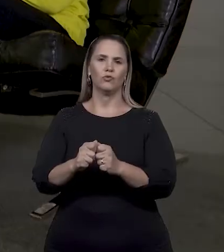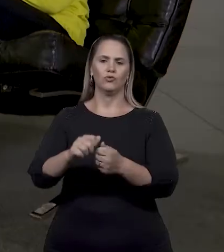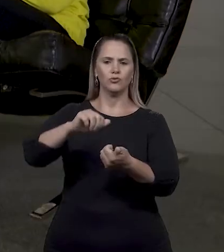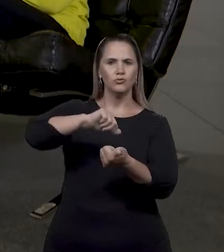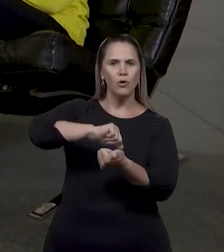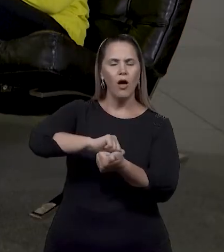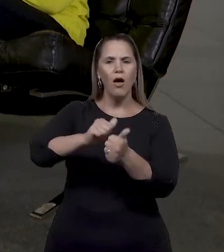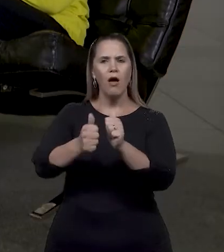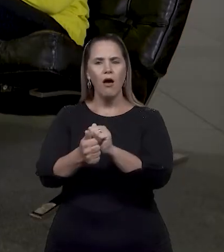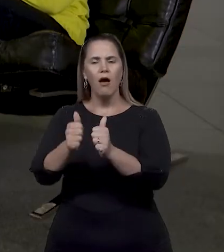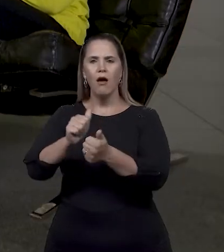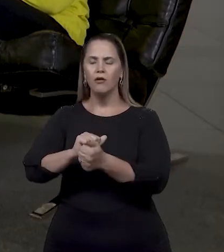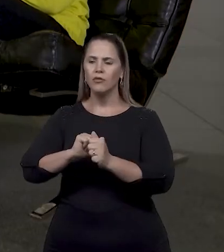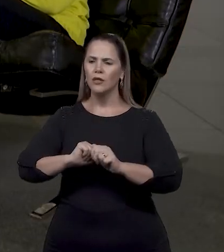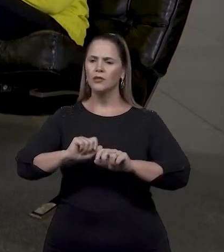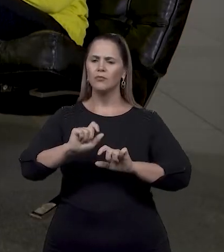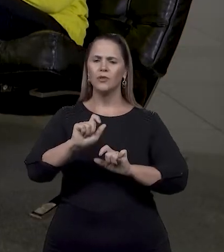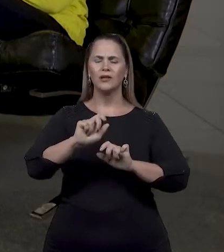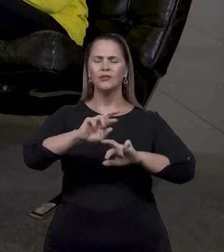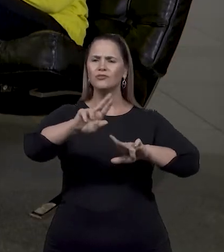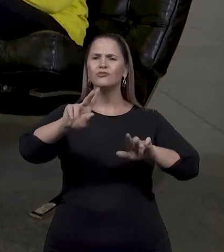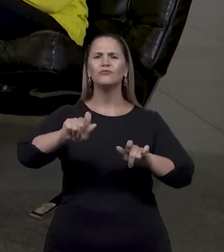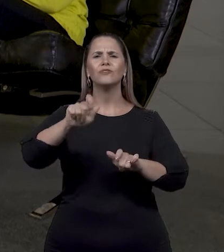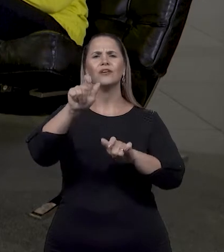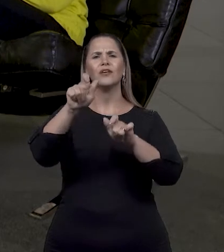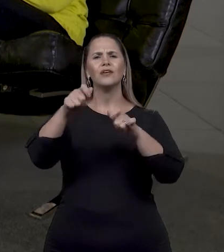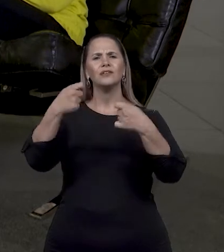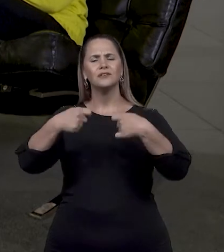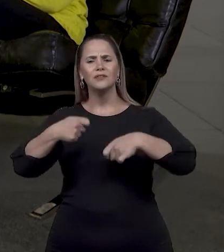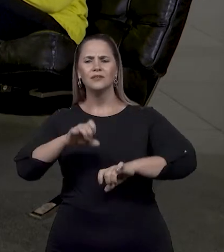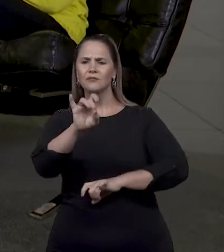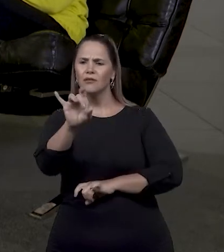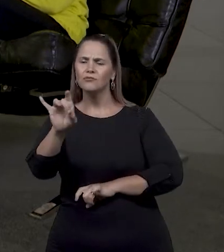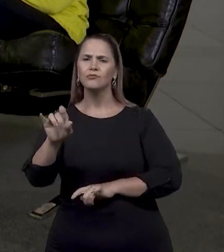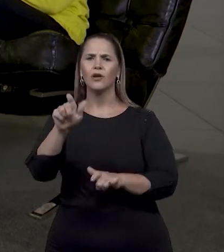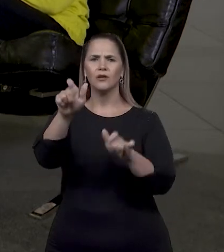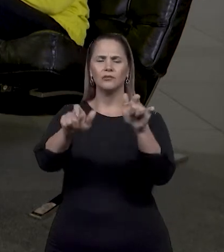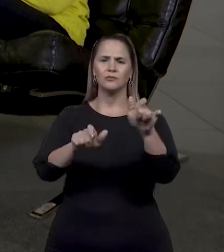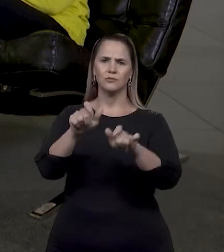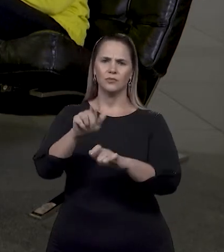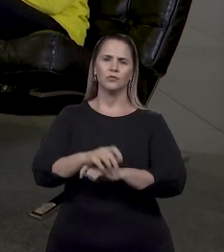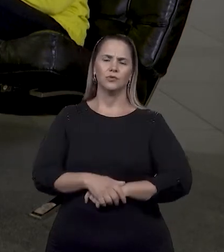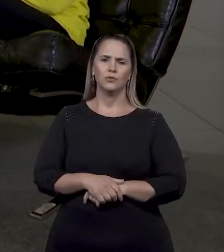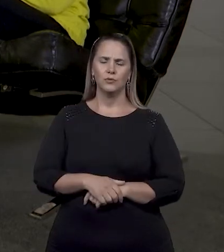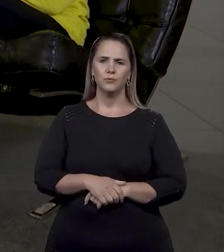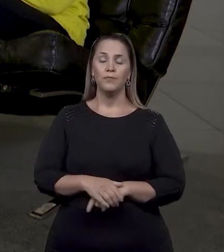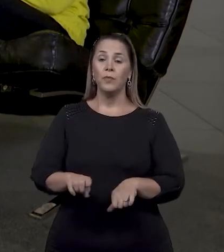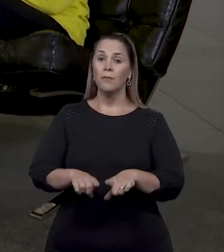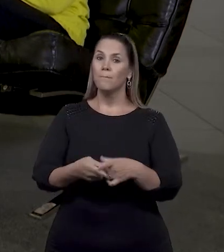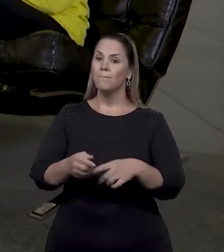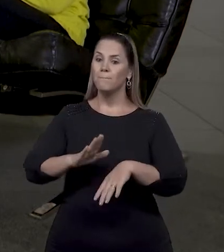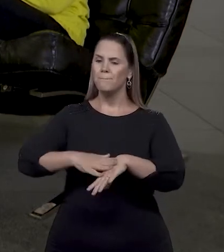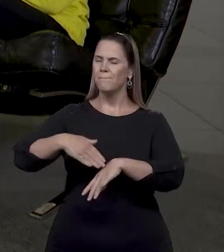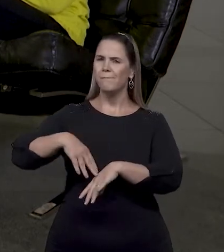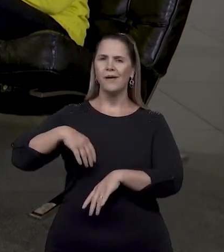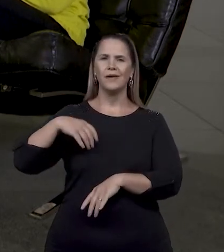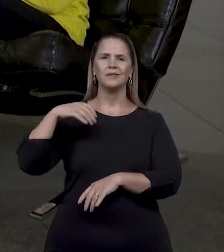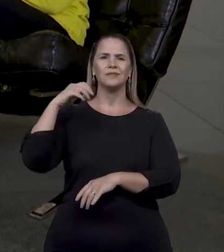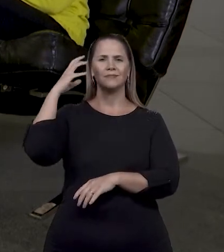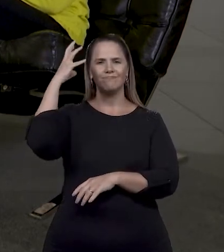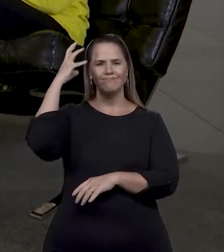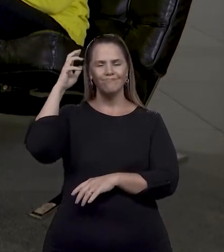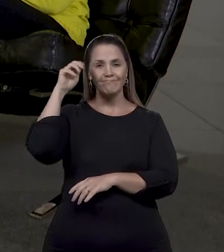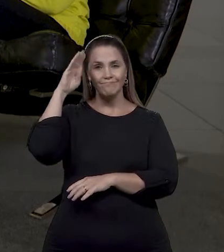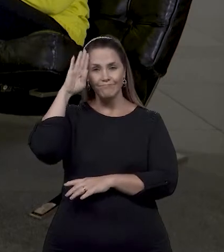adaptada às várias necessidades ali e outros tipos de acessibilidade. Mas, a mais